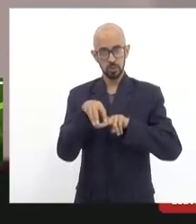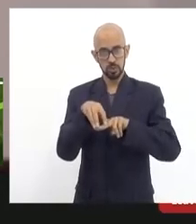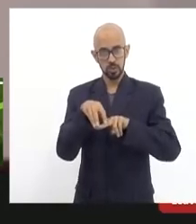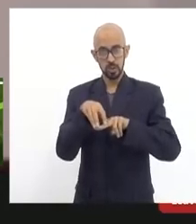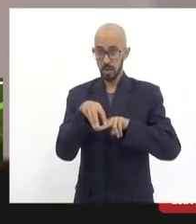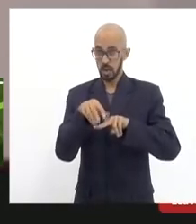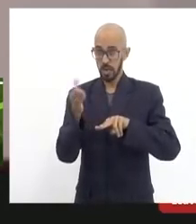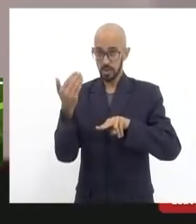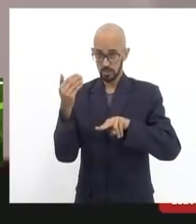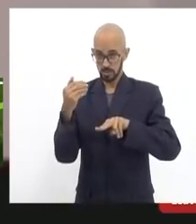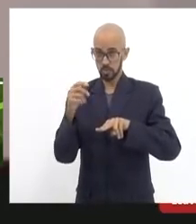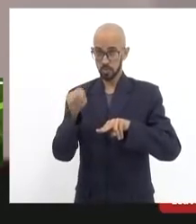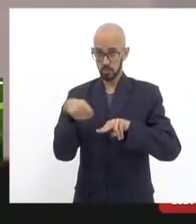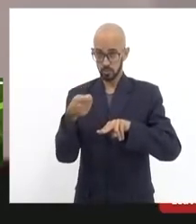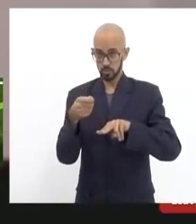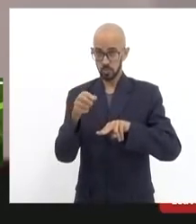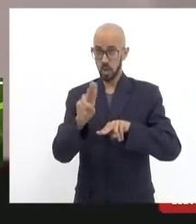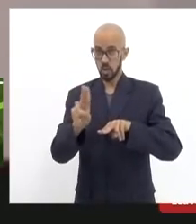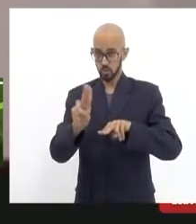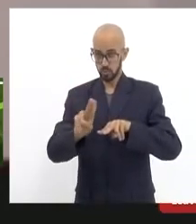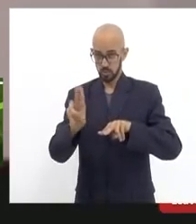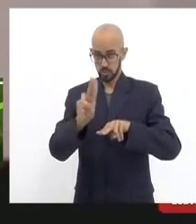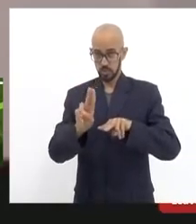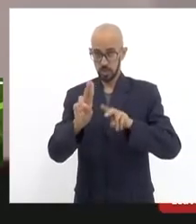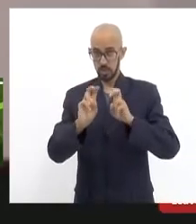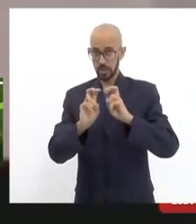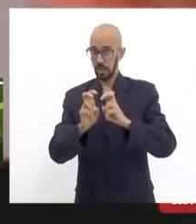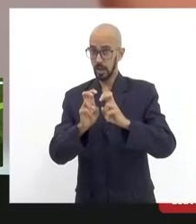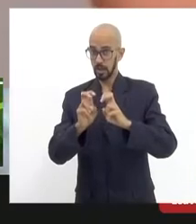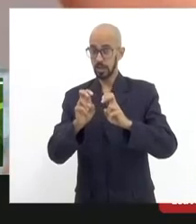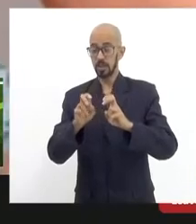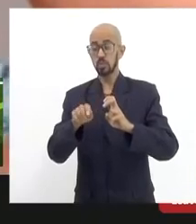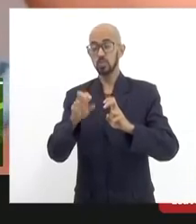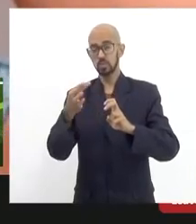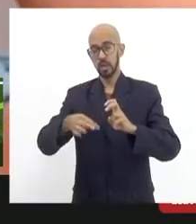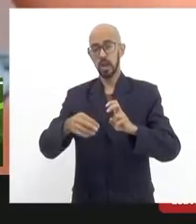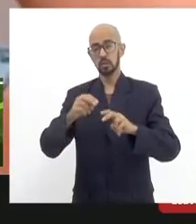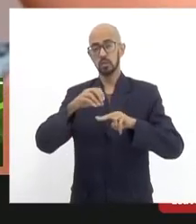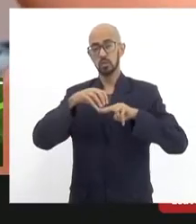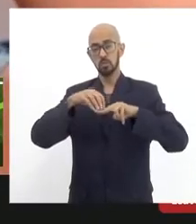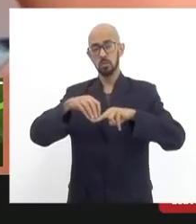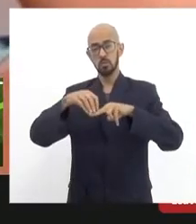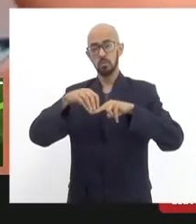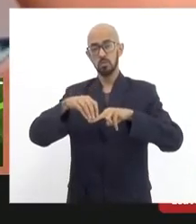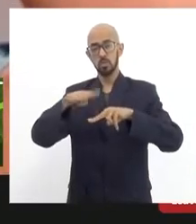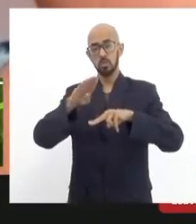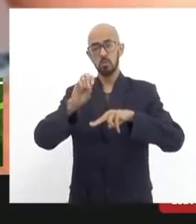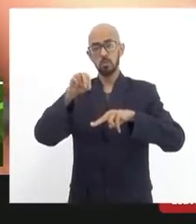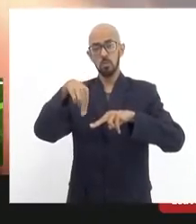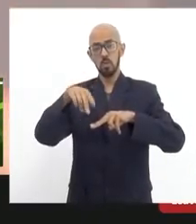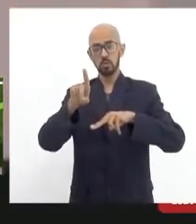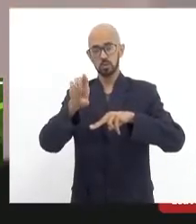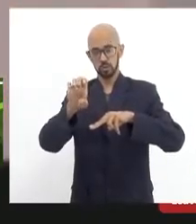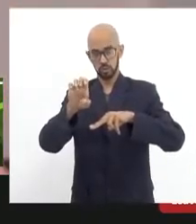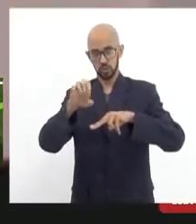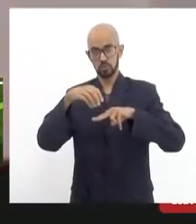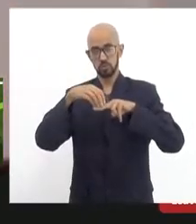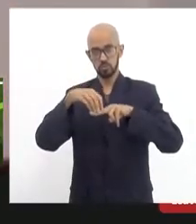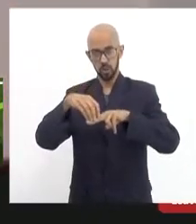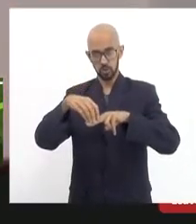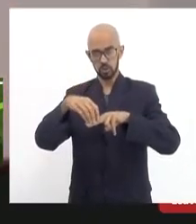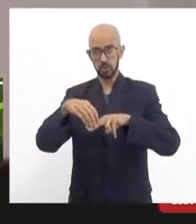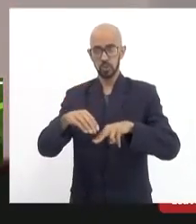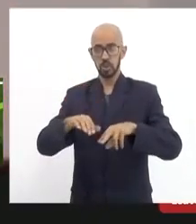a um processo de esgotamento desse transporte porque o bonde além de um patrimônio cultural ele